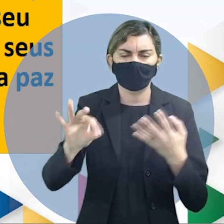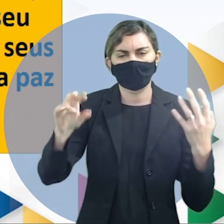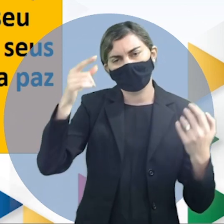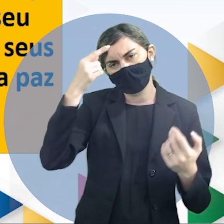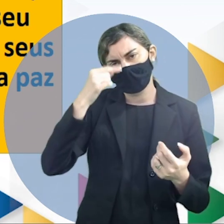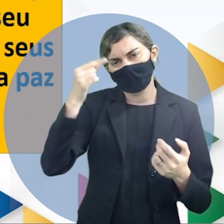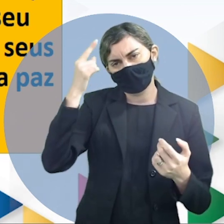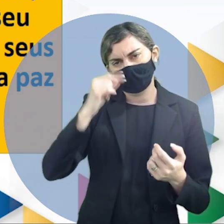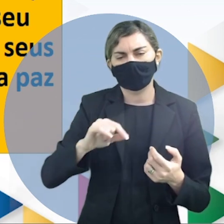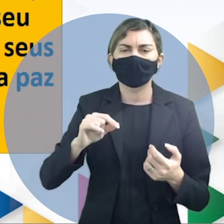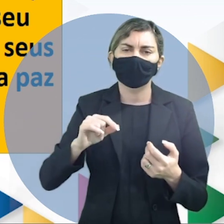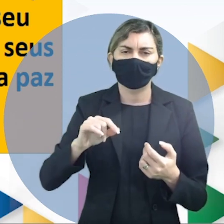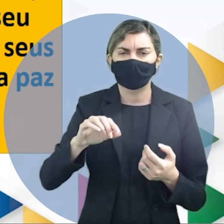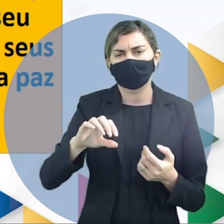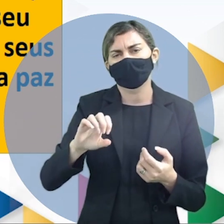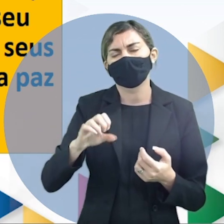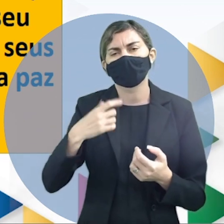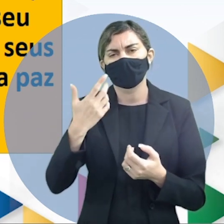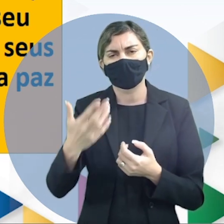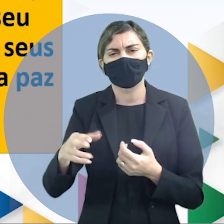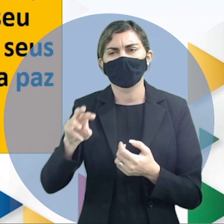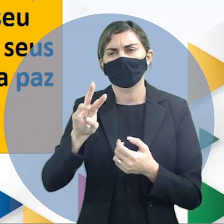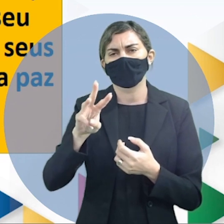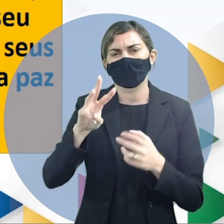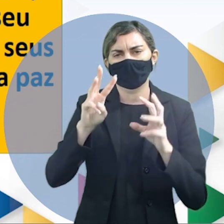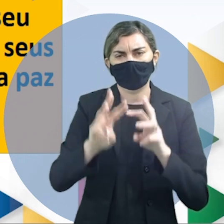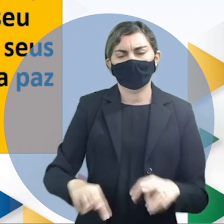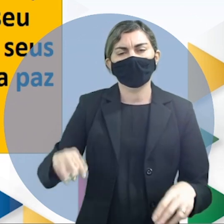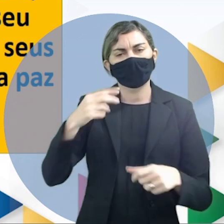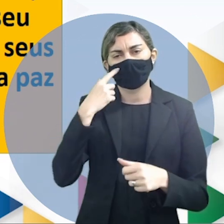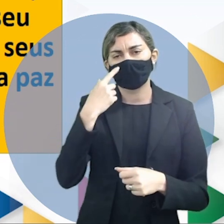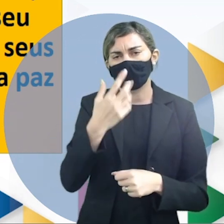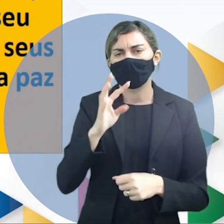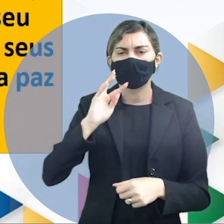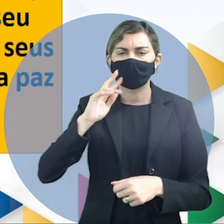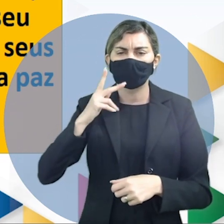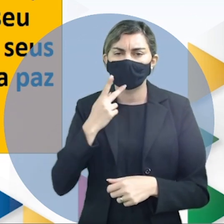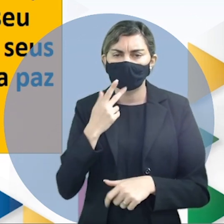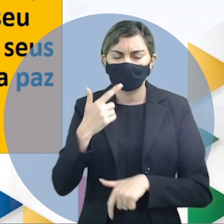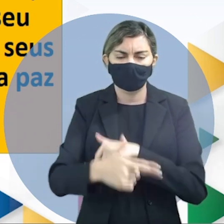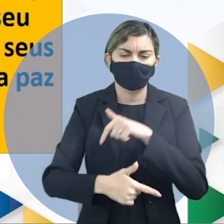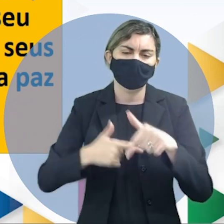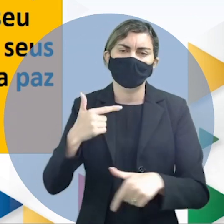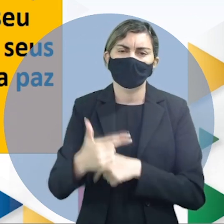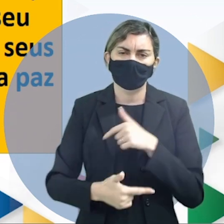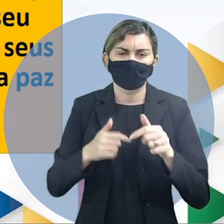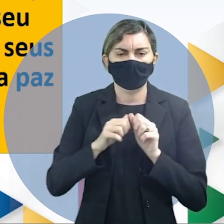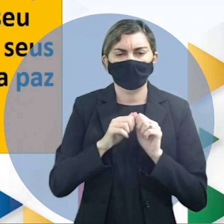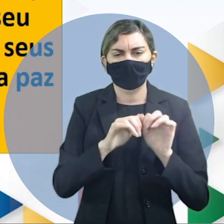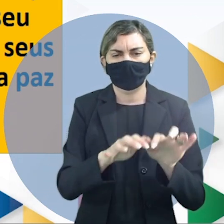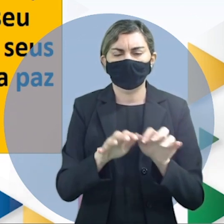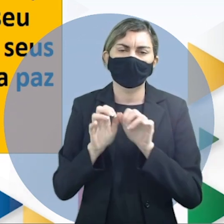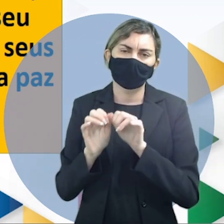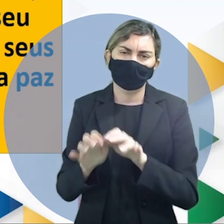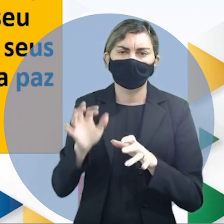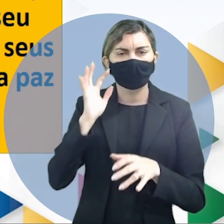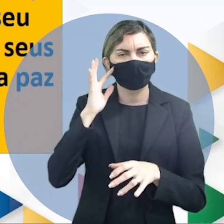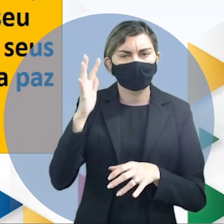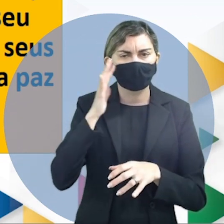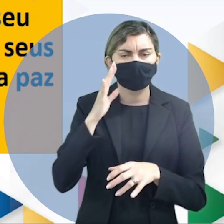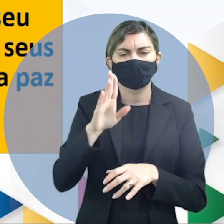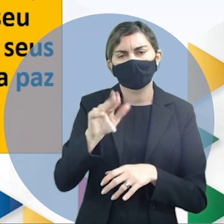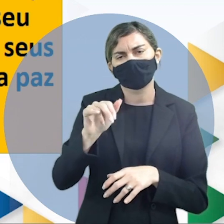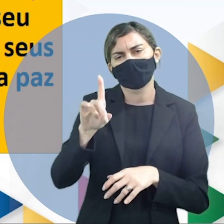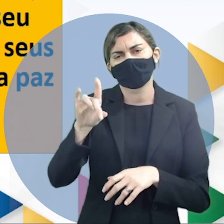Universidade de Seattle em Washington em reconhecimento por seu trabalho difundindo a filosofia